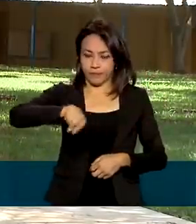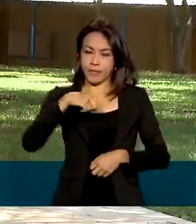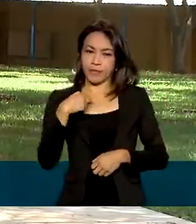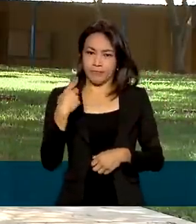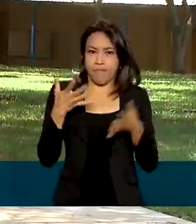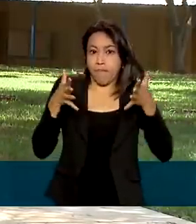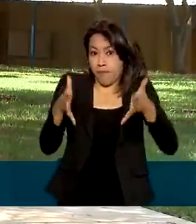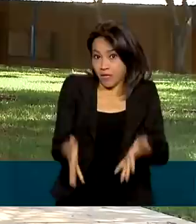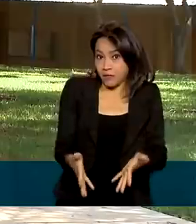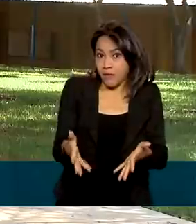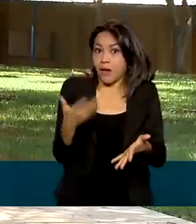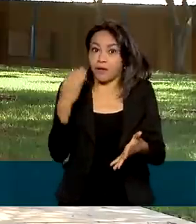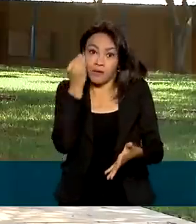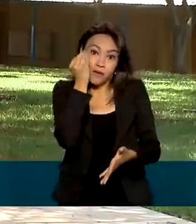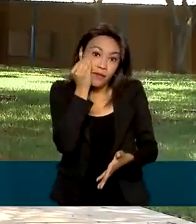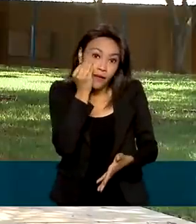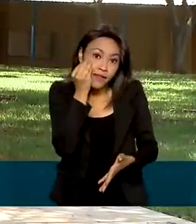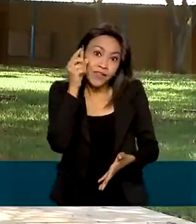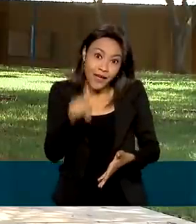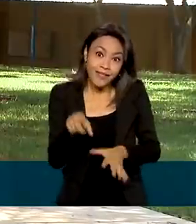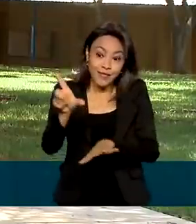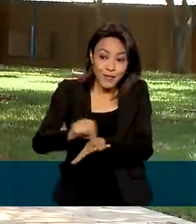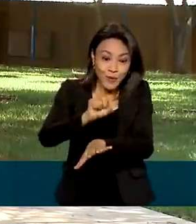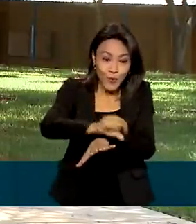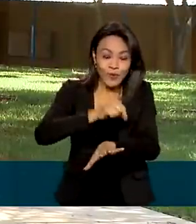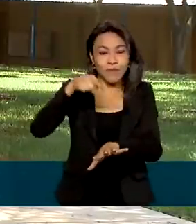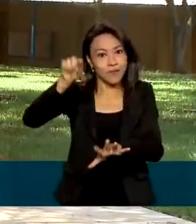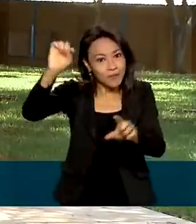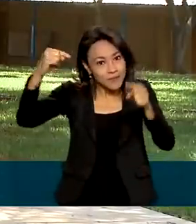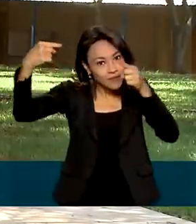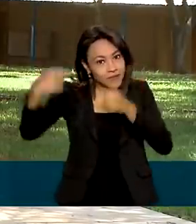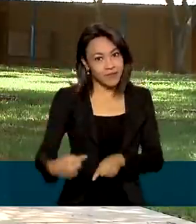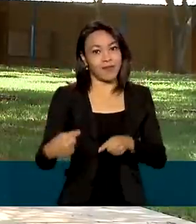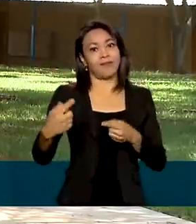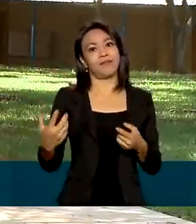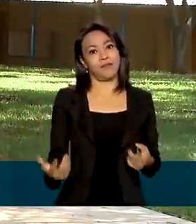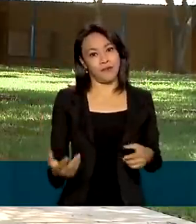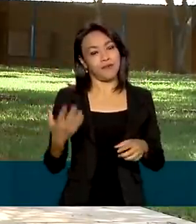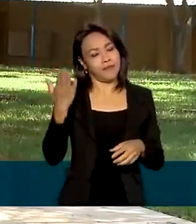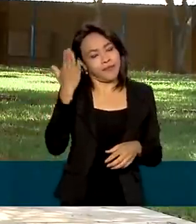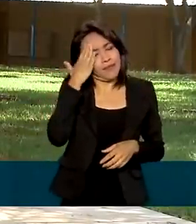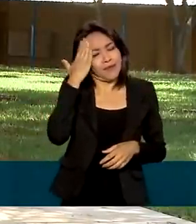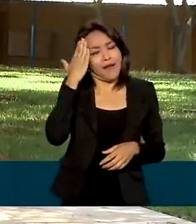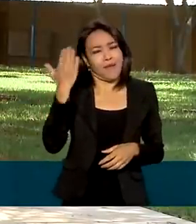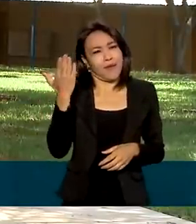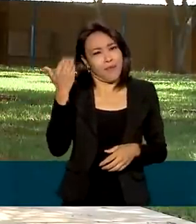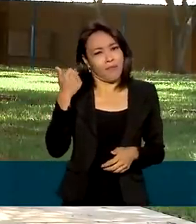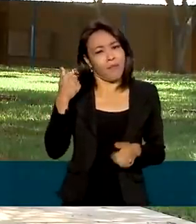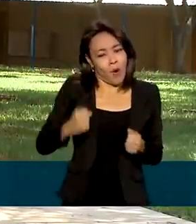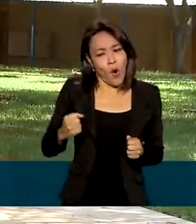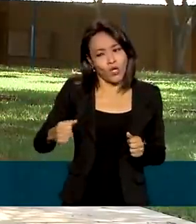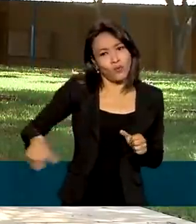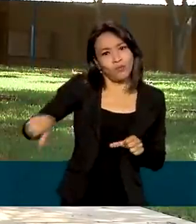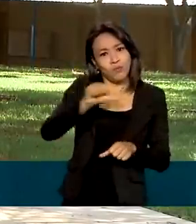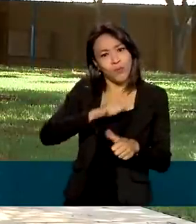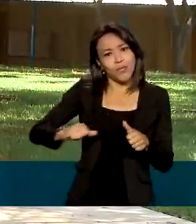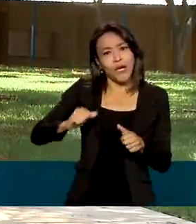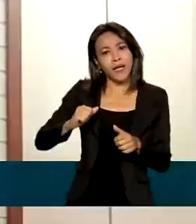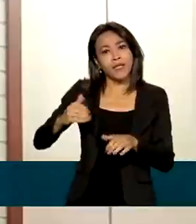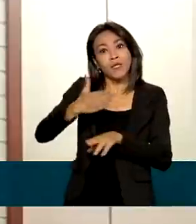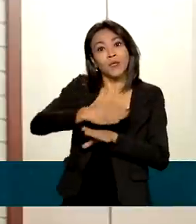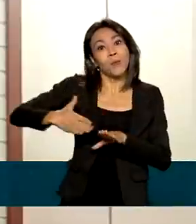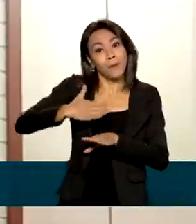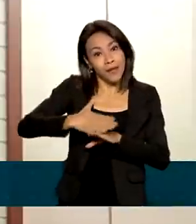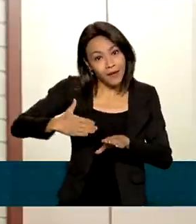experimento, essa escolha será um dos maiores desafios daqui para frente, mesmo sabendo que é possível mudar o itinerário no meio do caminho.